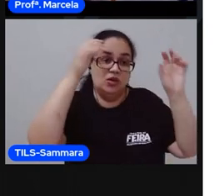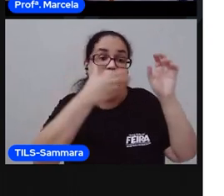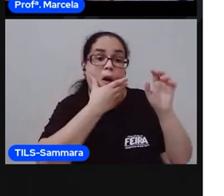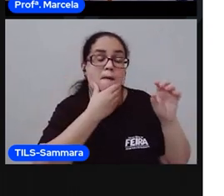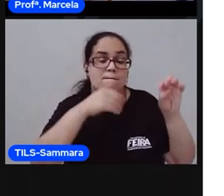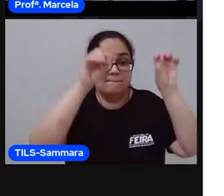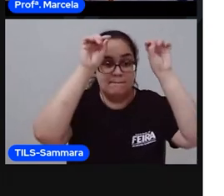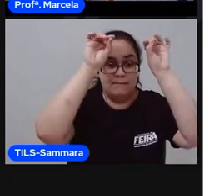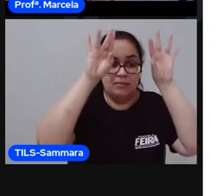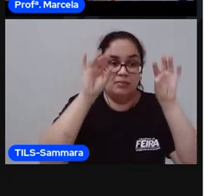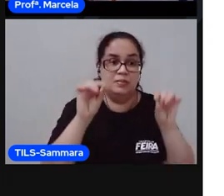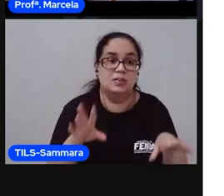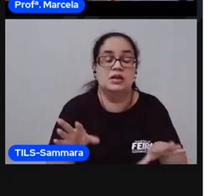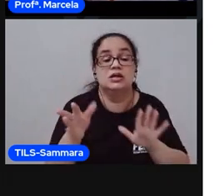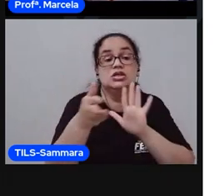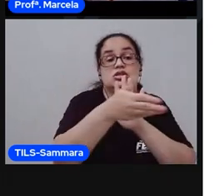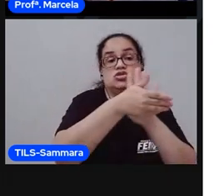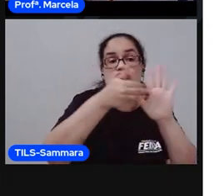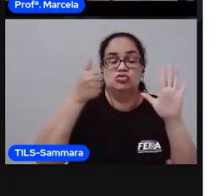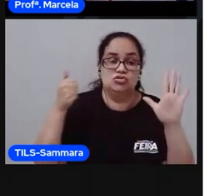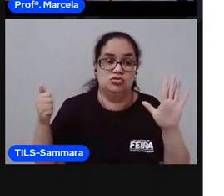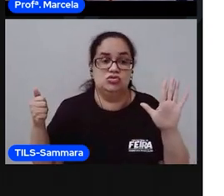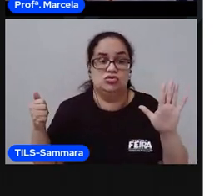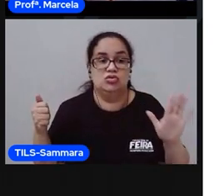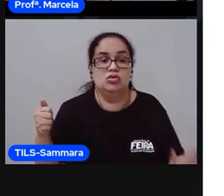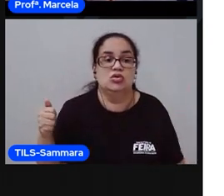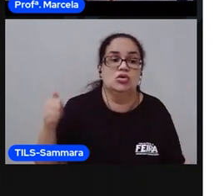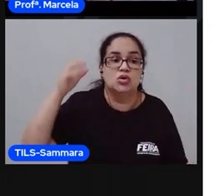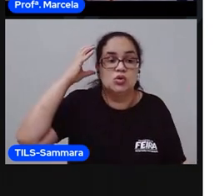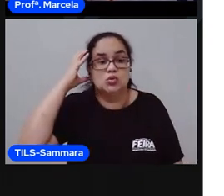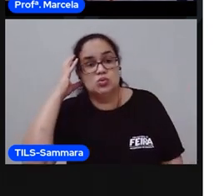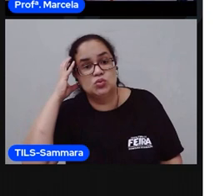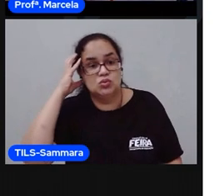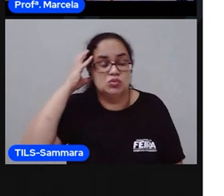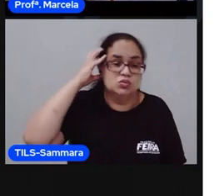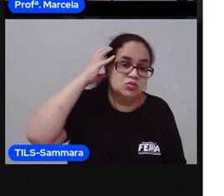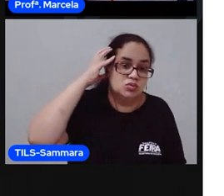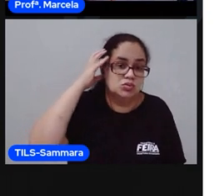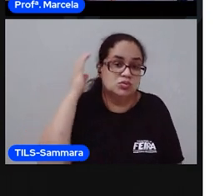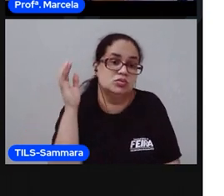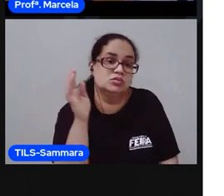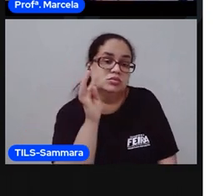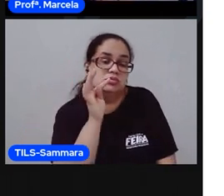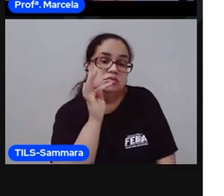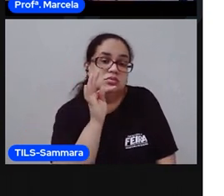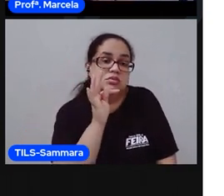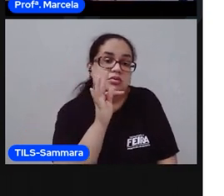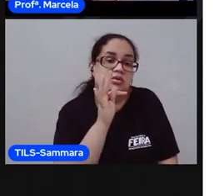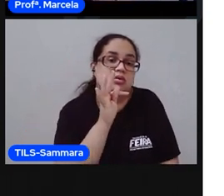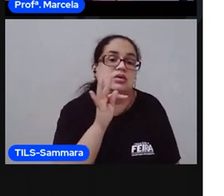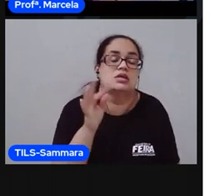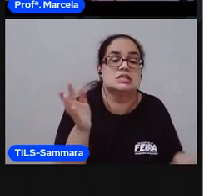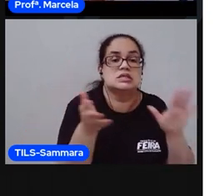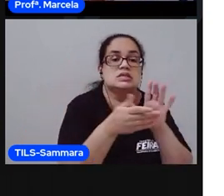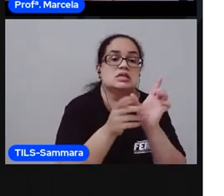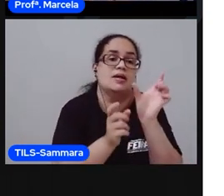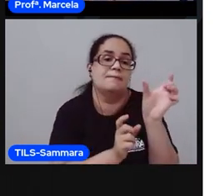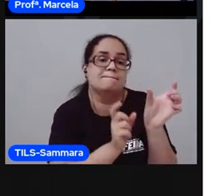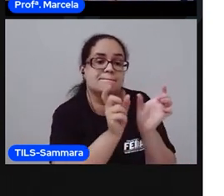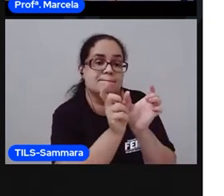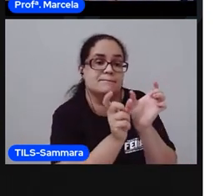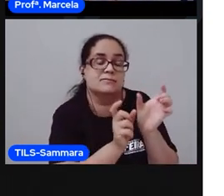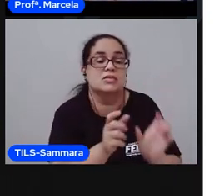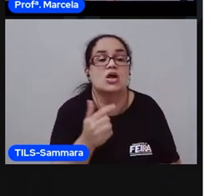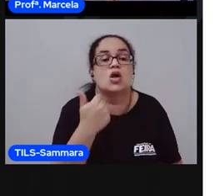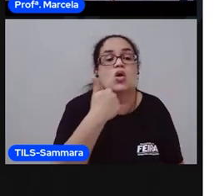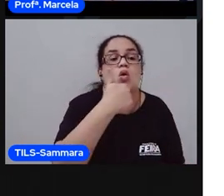E se eu retirar o F e o T, tiro essas sílabas, eu formo